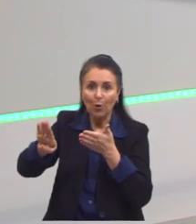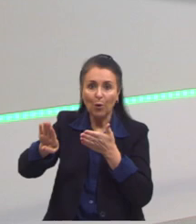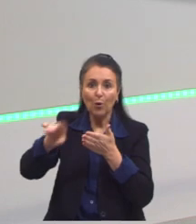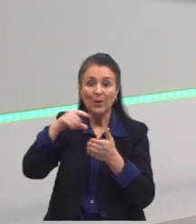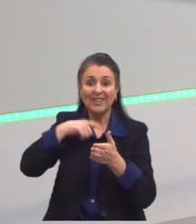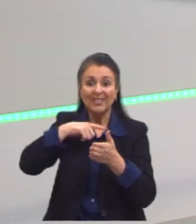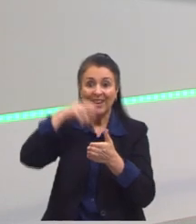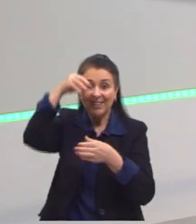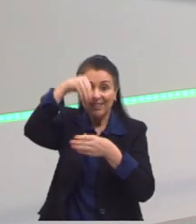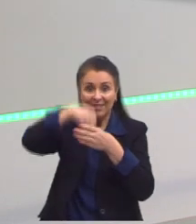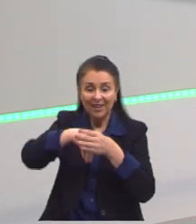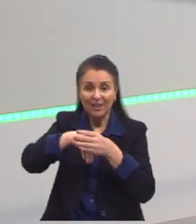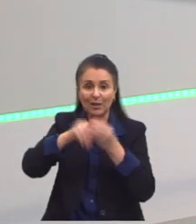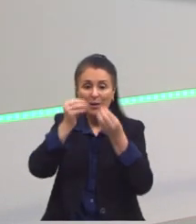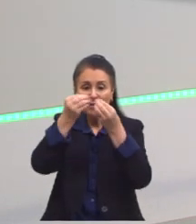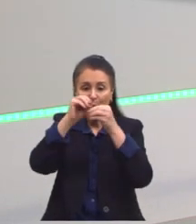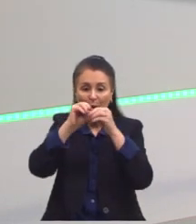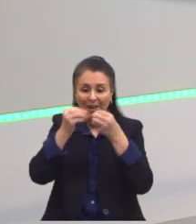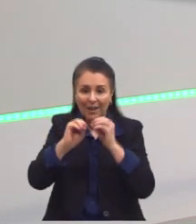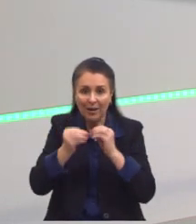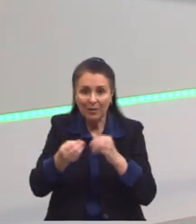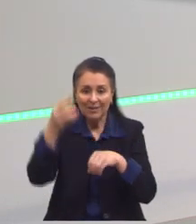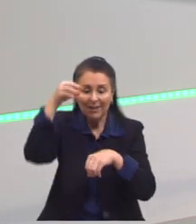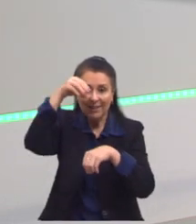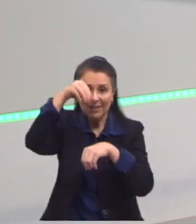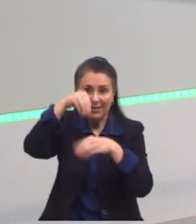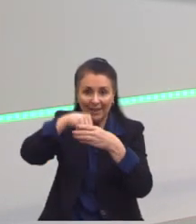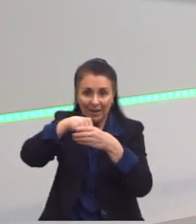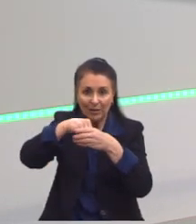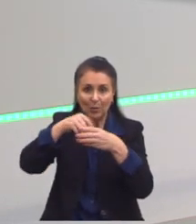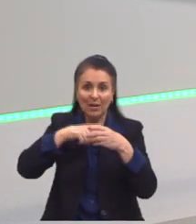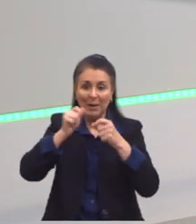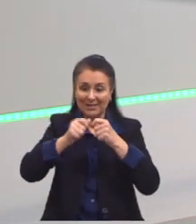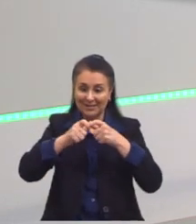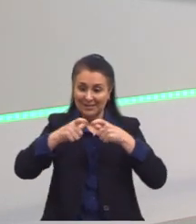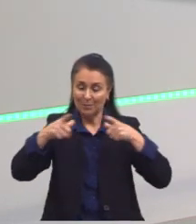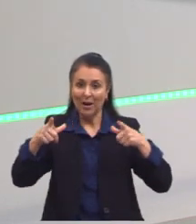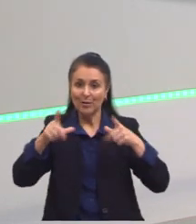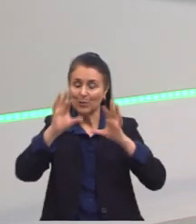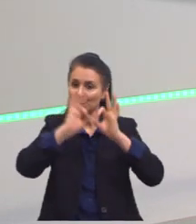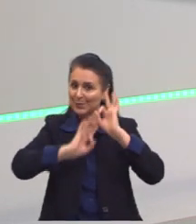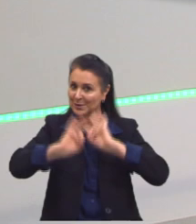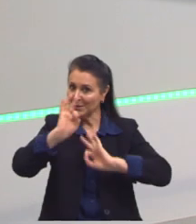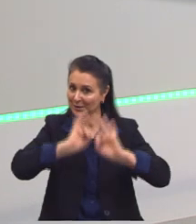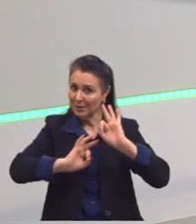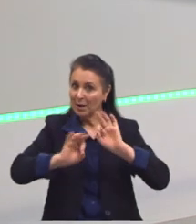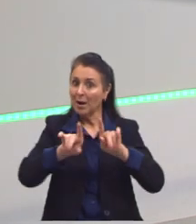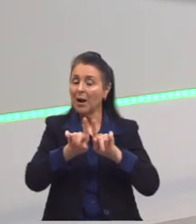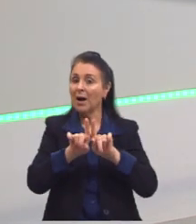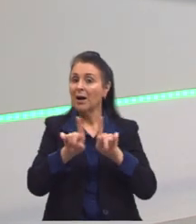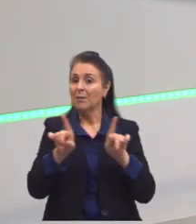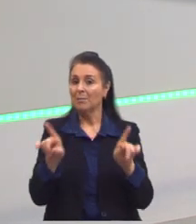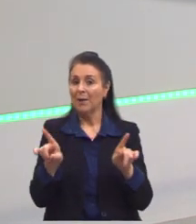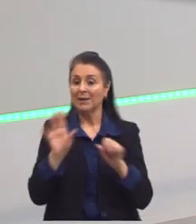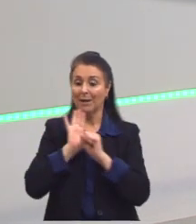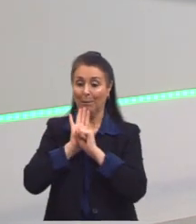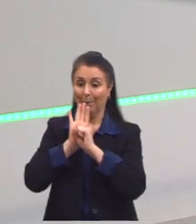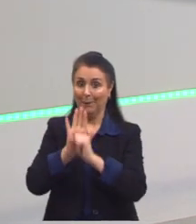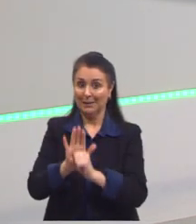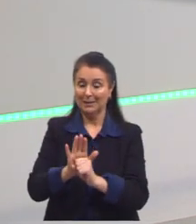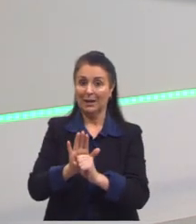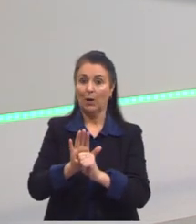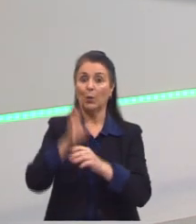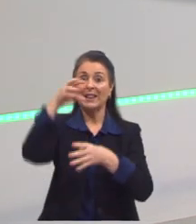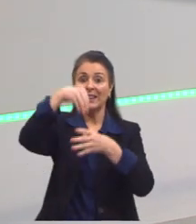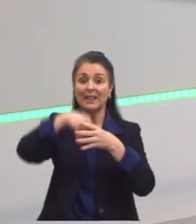canudo então as moléculas que estão ali dentro elas têm mais espaço para se organizar porém a pressão dentro do líquido ela